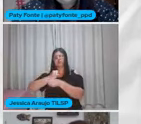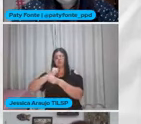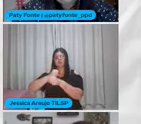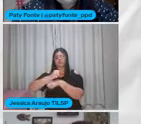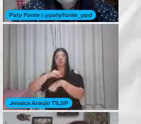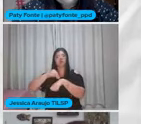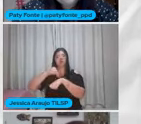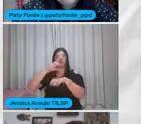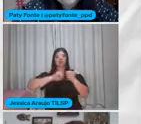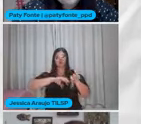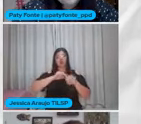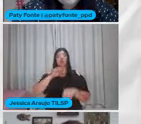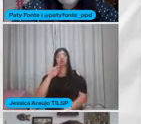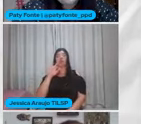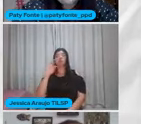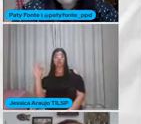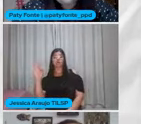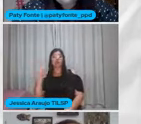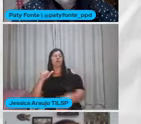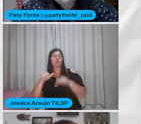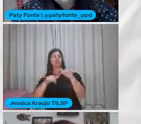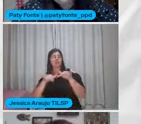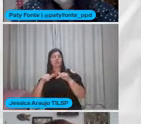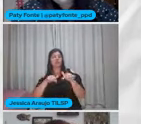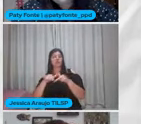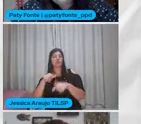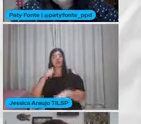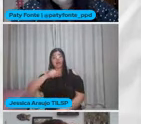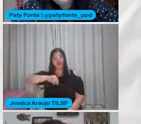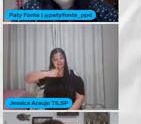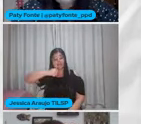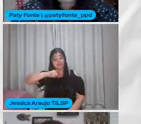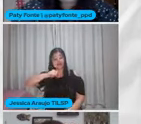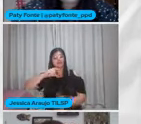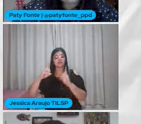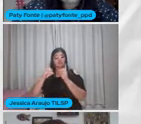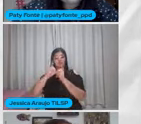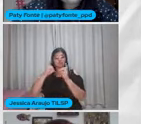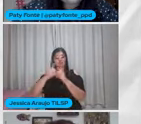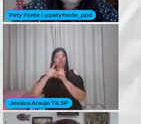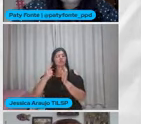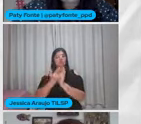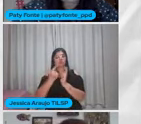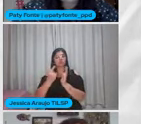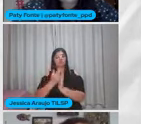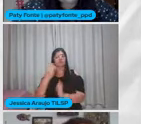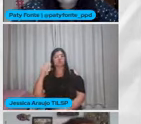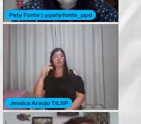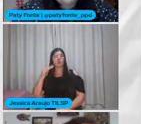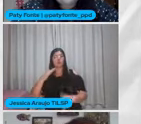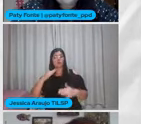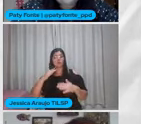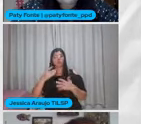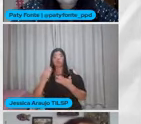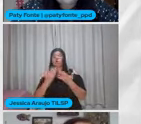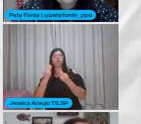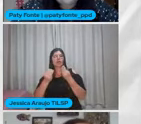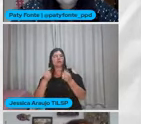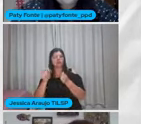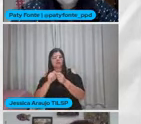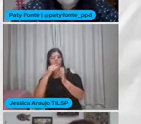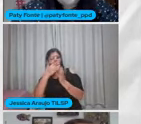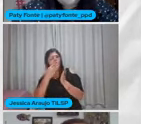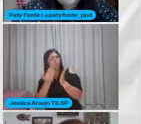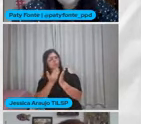Em educação Na UF Eu trabalhei Analisando livros didáticos De ciências O corpo Nos livros didáticos De ciências